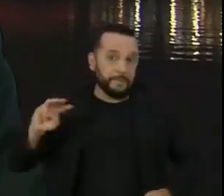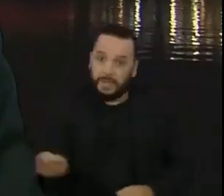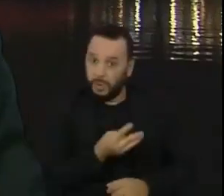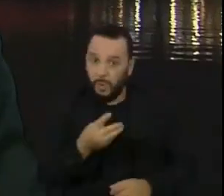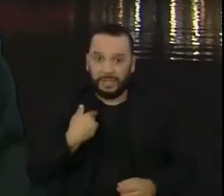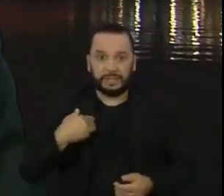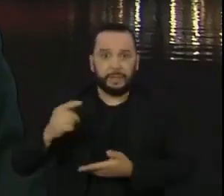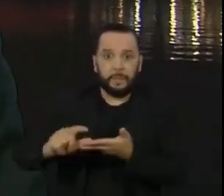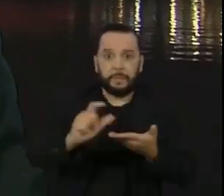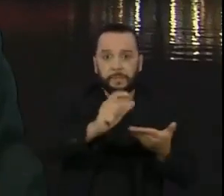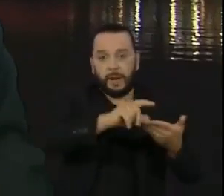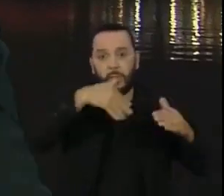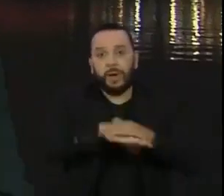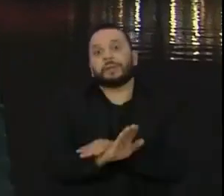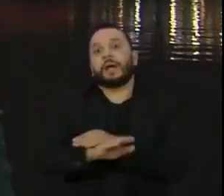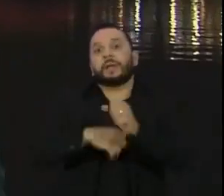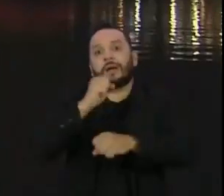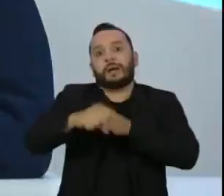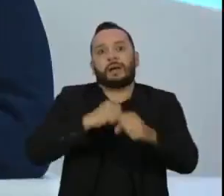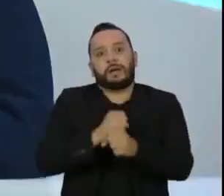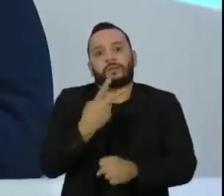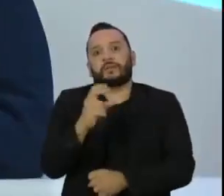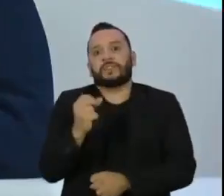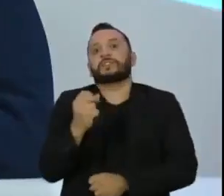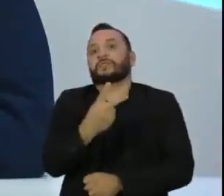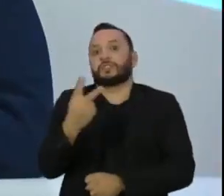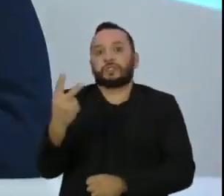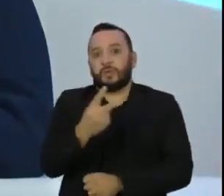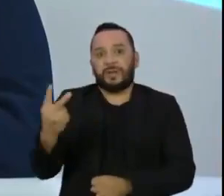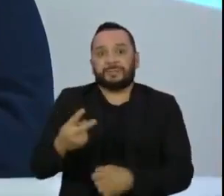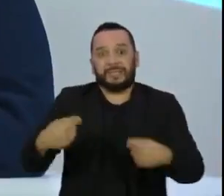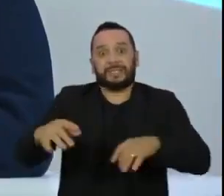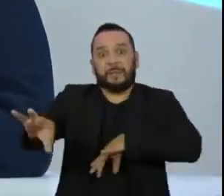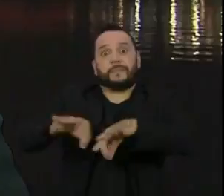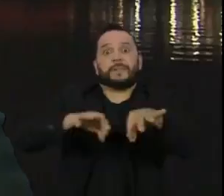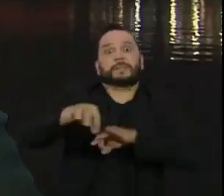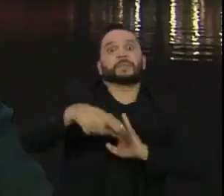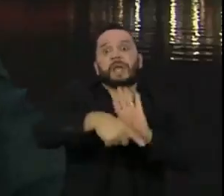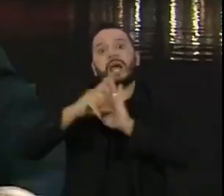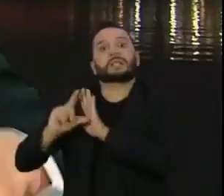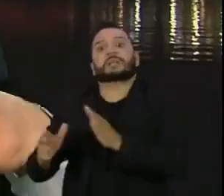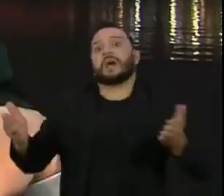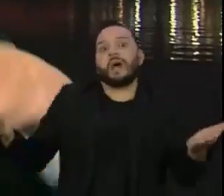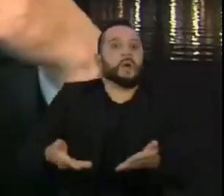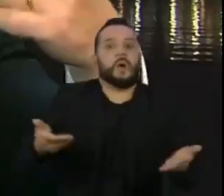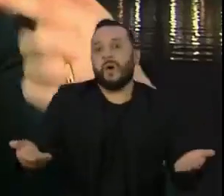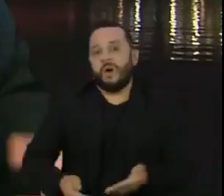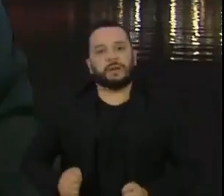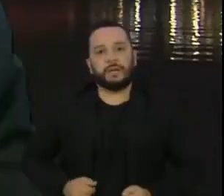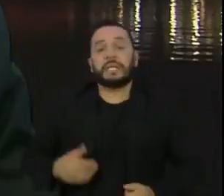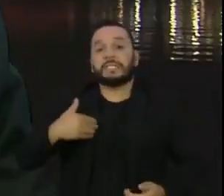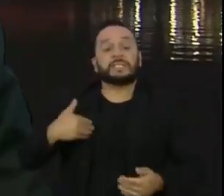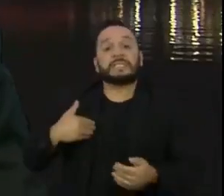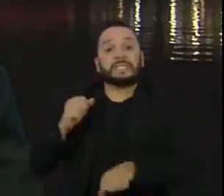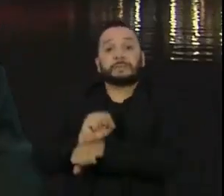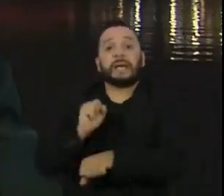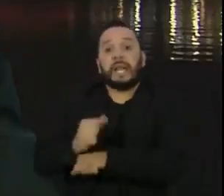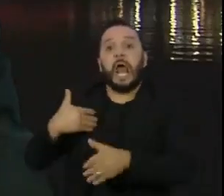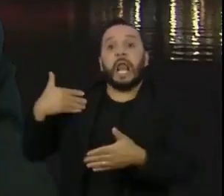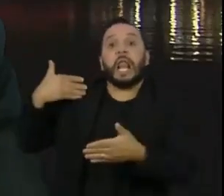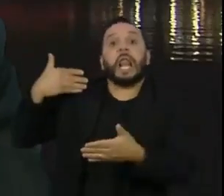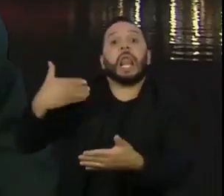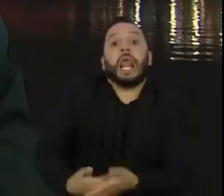em 2022. Nós temos que fazer esse planejamento agora. Nós não podemos esperar 2022 chegar